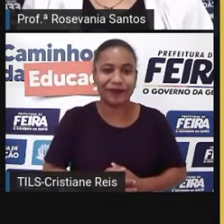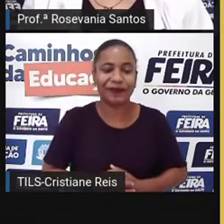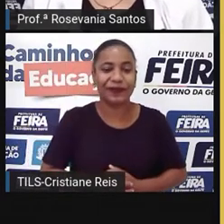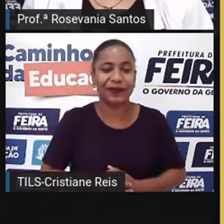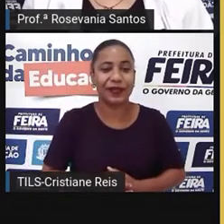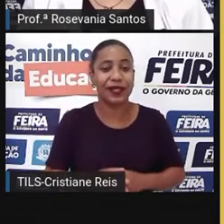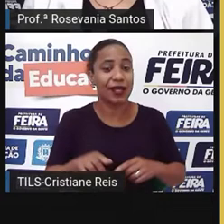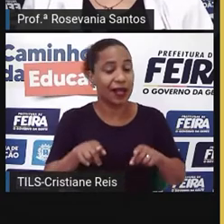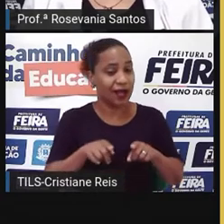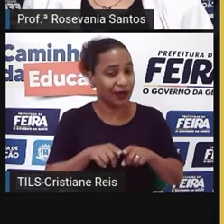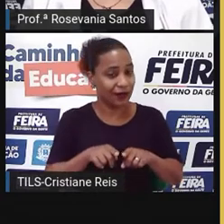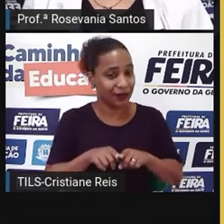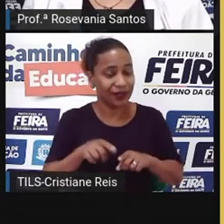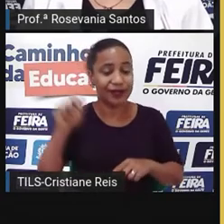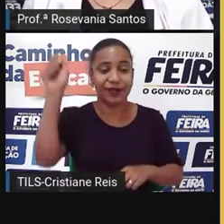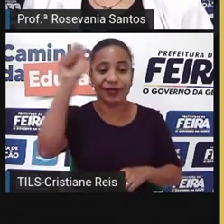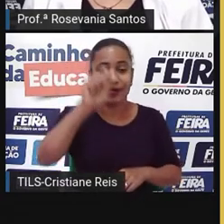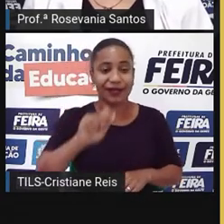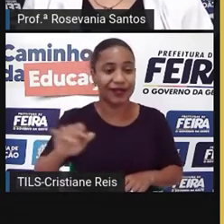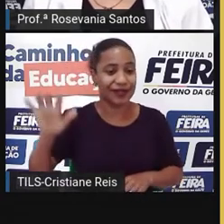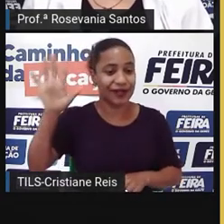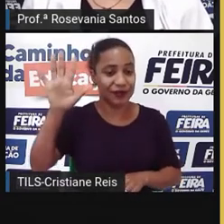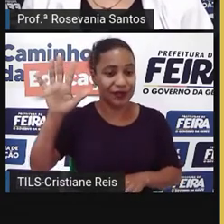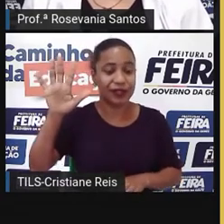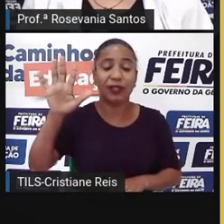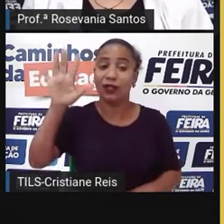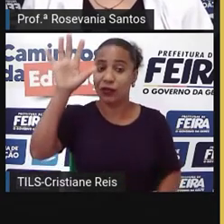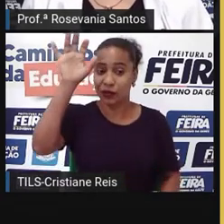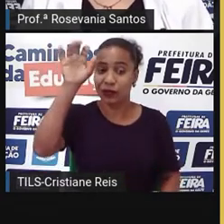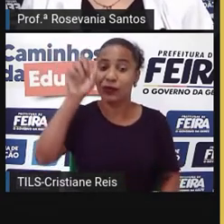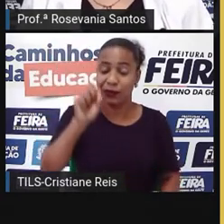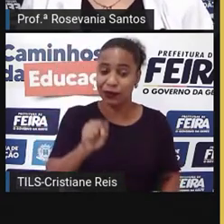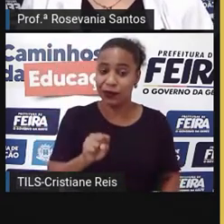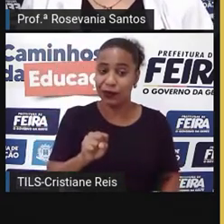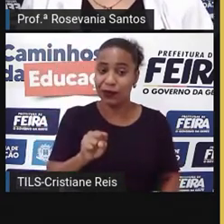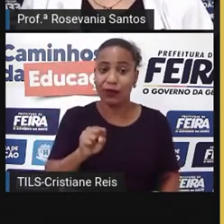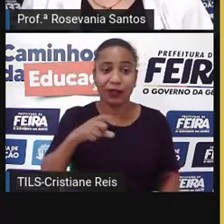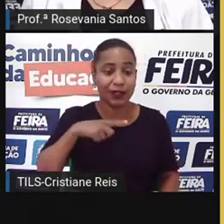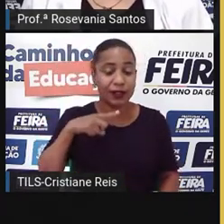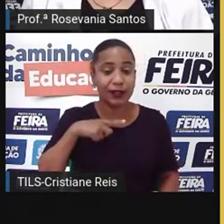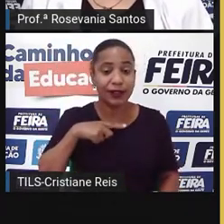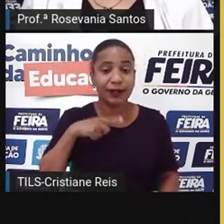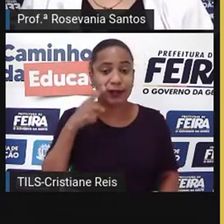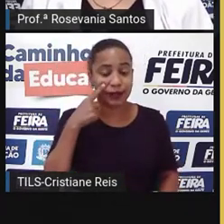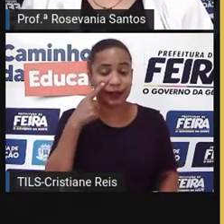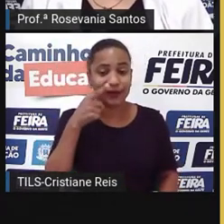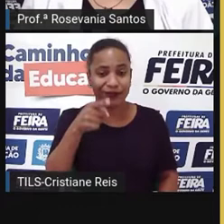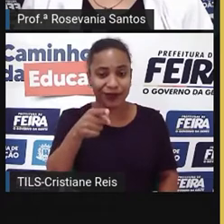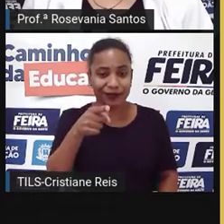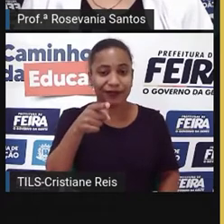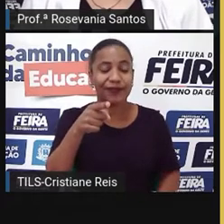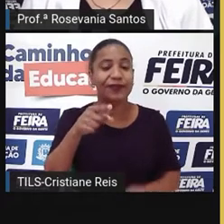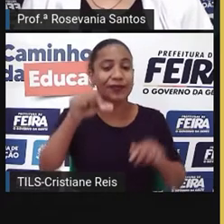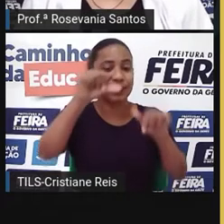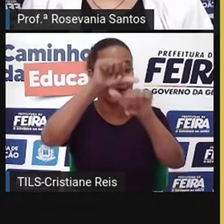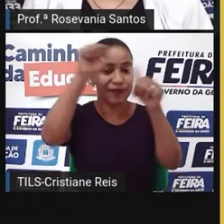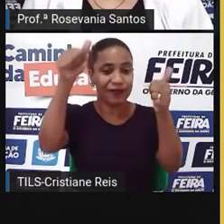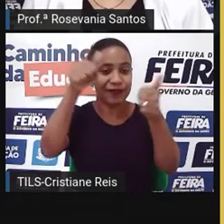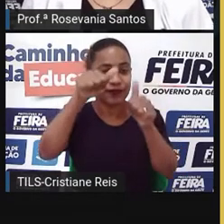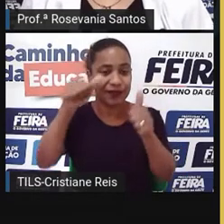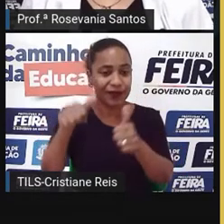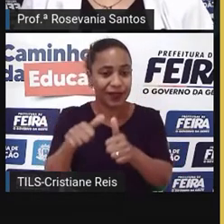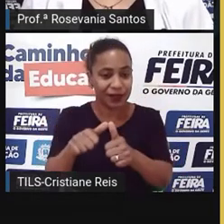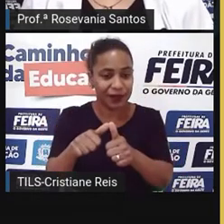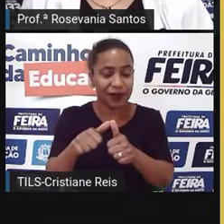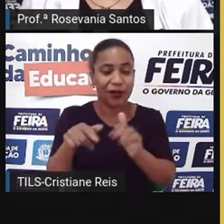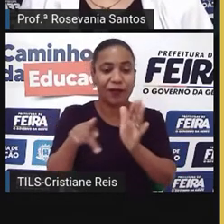Meridional, como o próprio nome já está falando, né? Referente ao Sul, Ásia do Sul. Onde a gente tem aqui em destaque, no caso aqui, né? A Índia